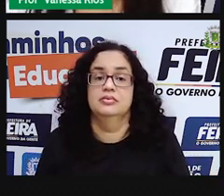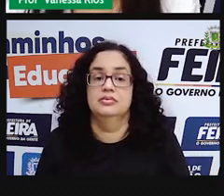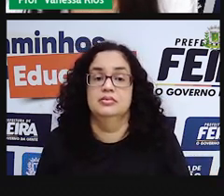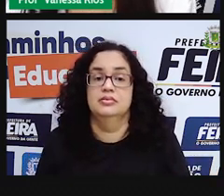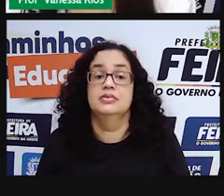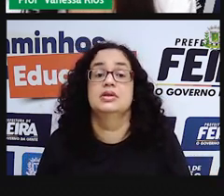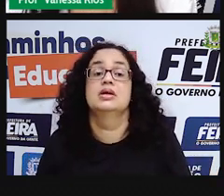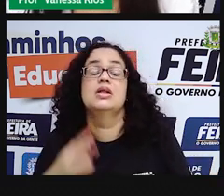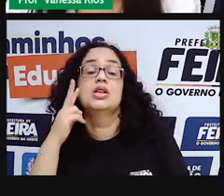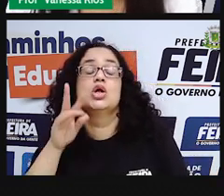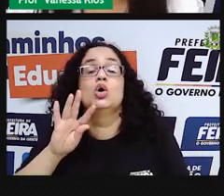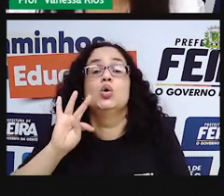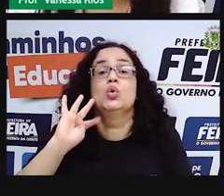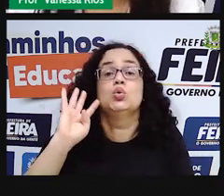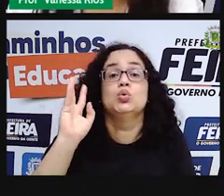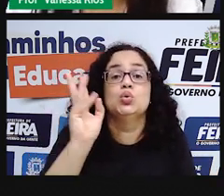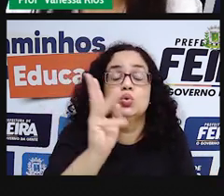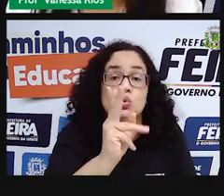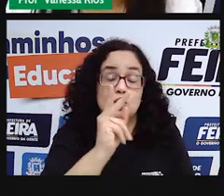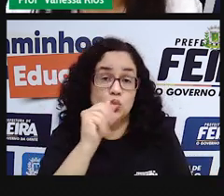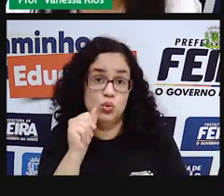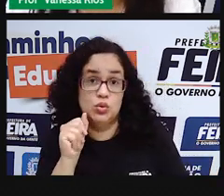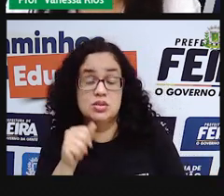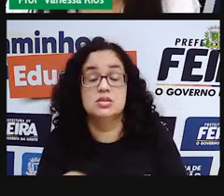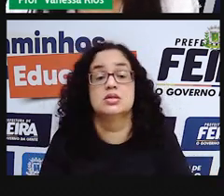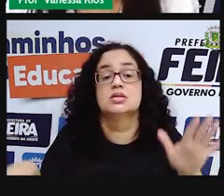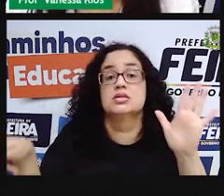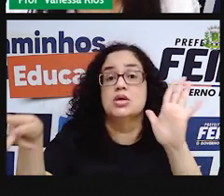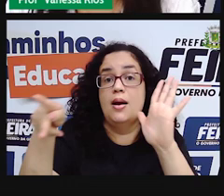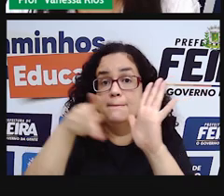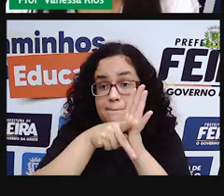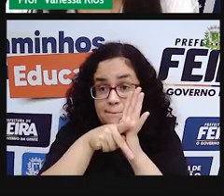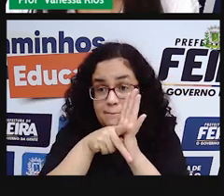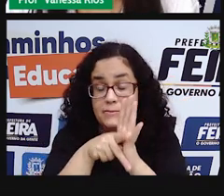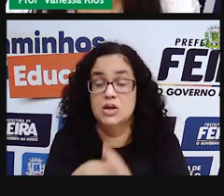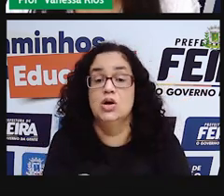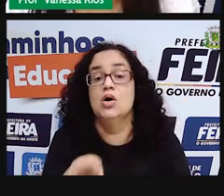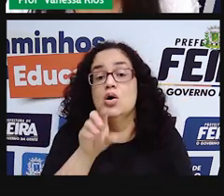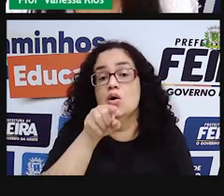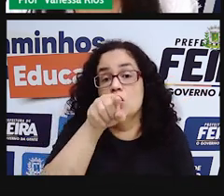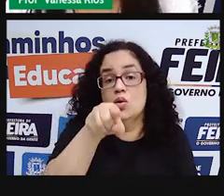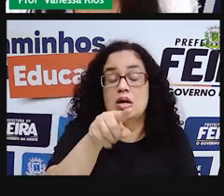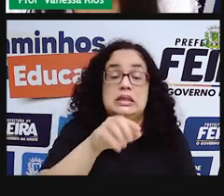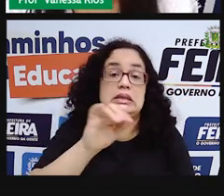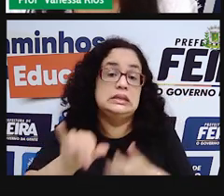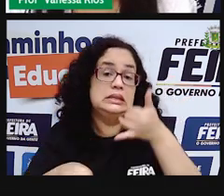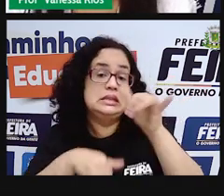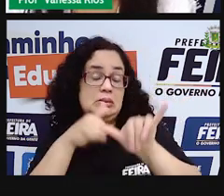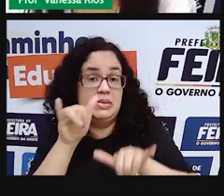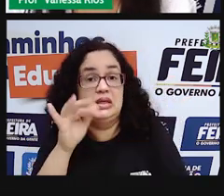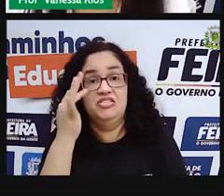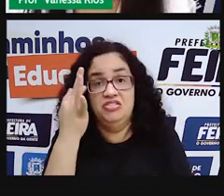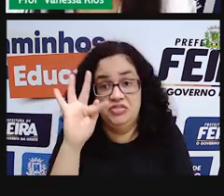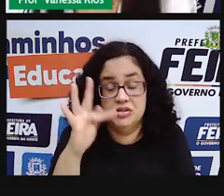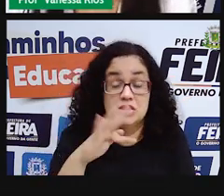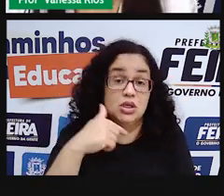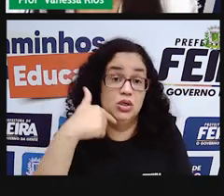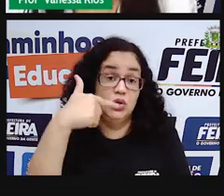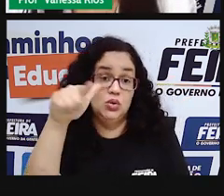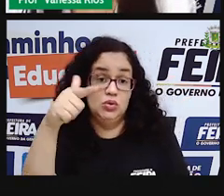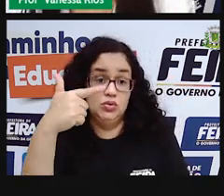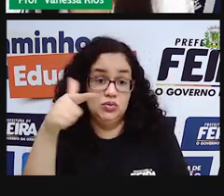E aí, todas essas propriedades, né, organolépticas, químicas, físicas e outras,